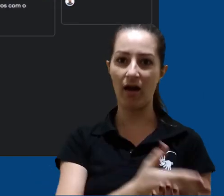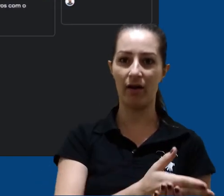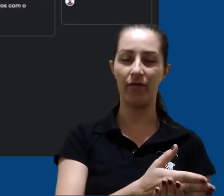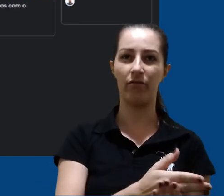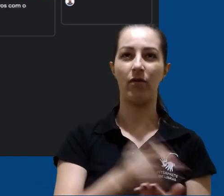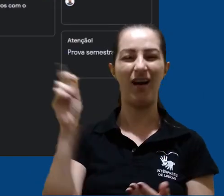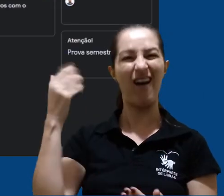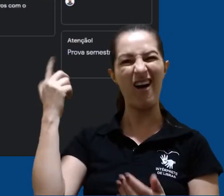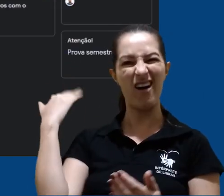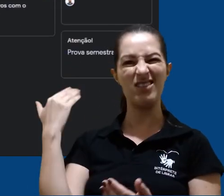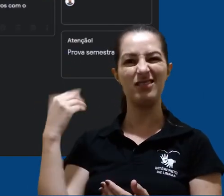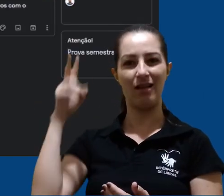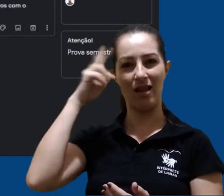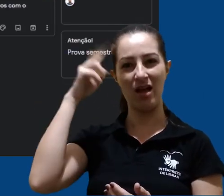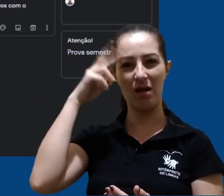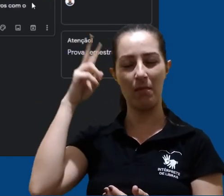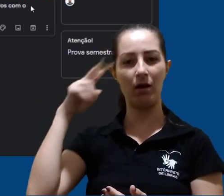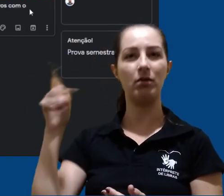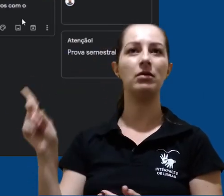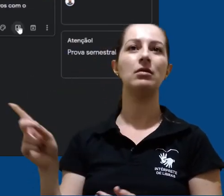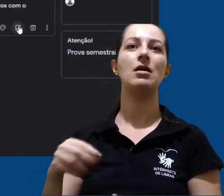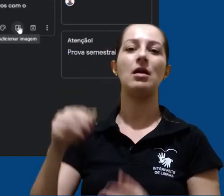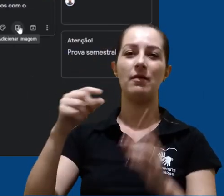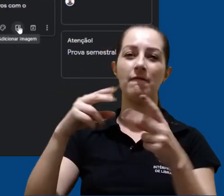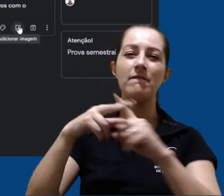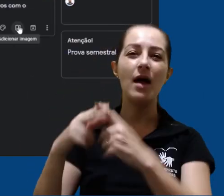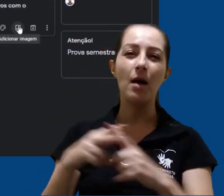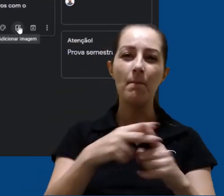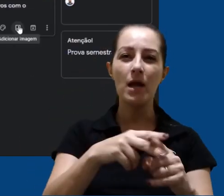lá na barra de ferramentas que pulamos antes, lembra?